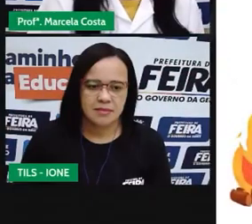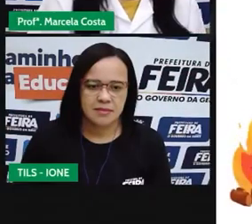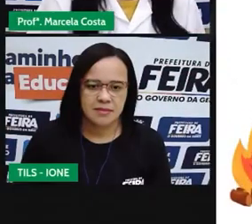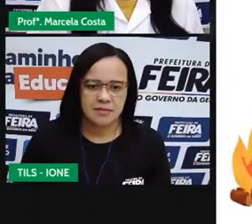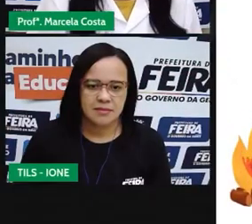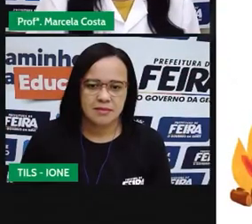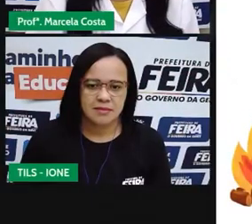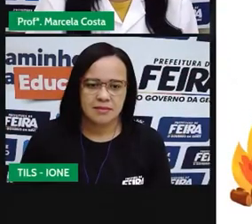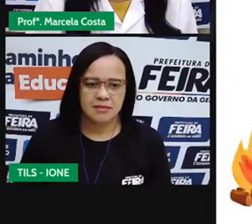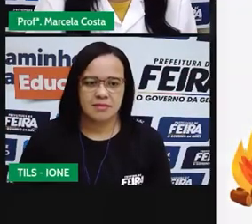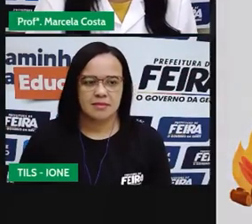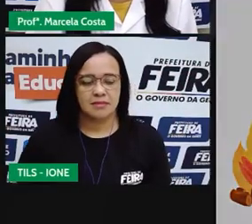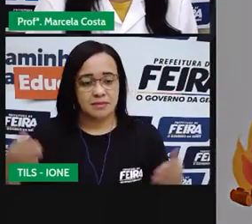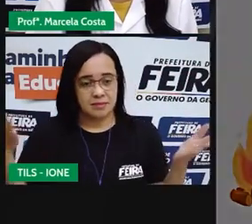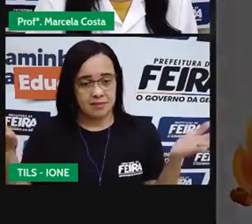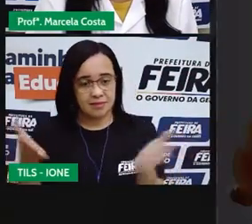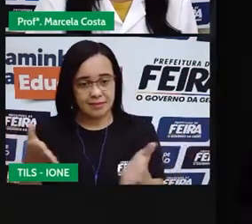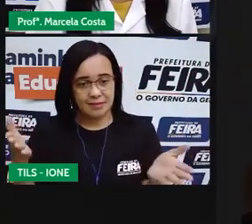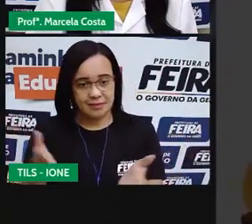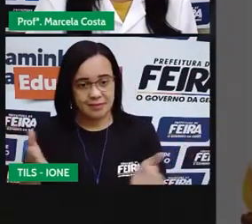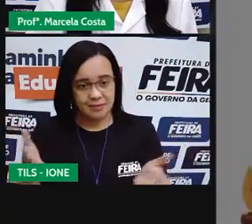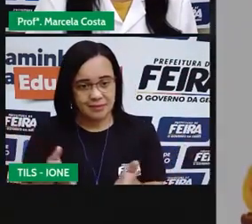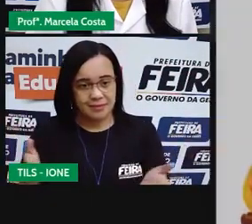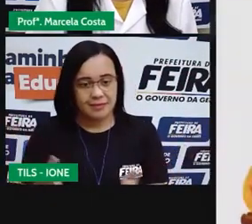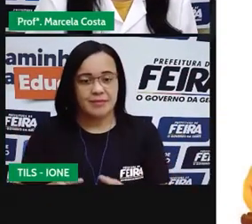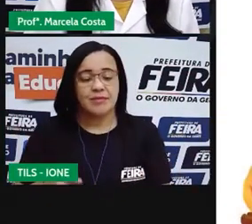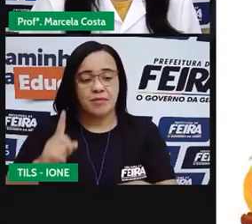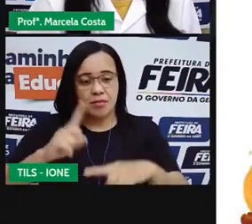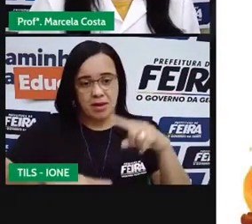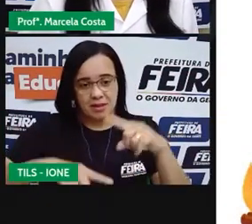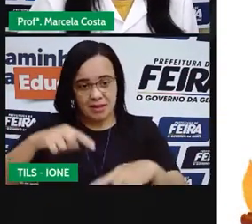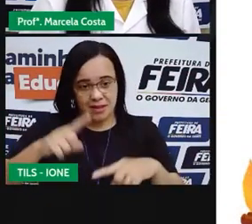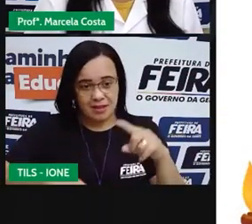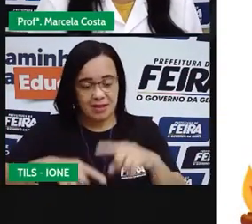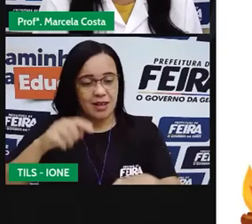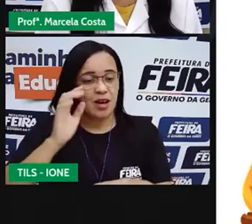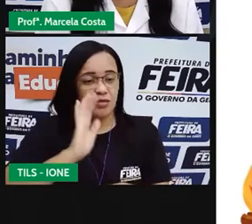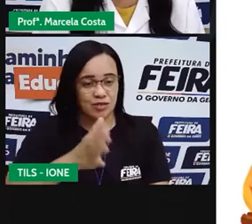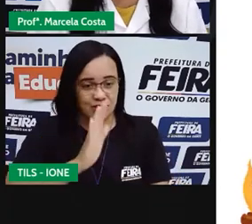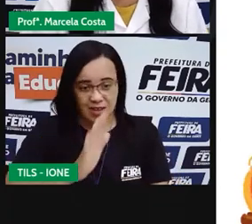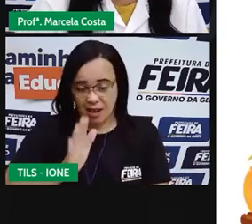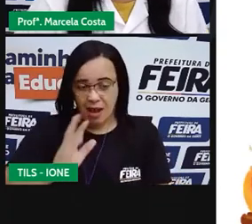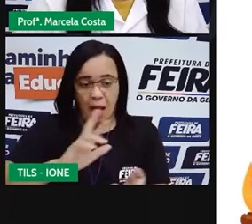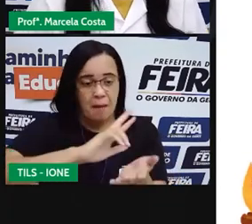agora criançada que a gente já viu como